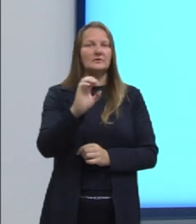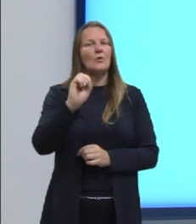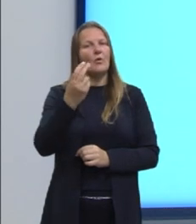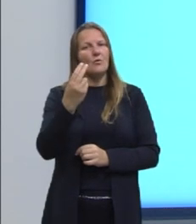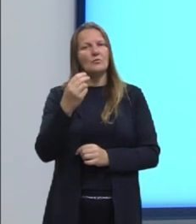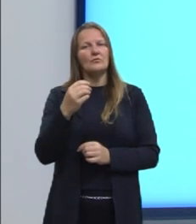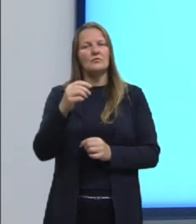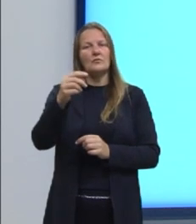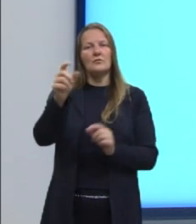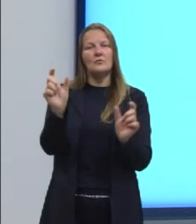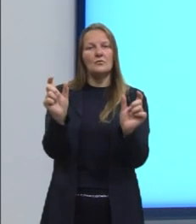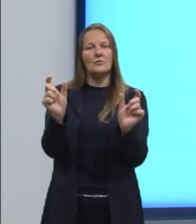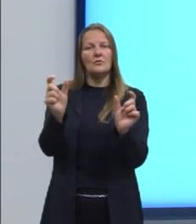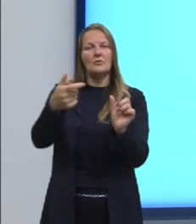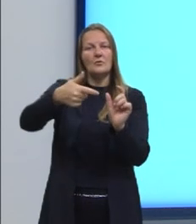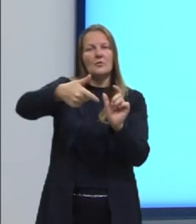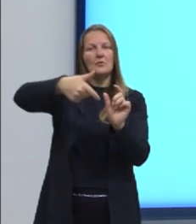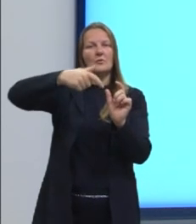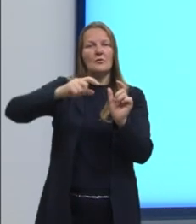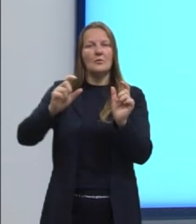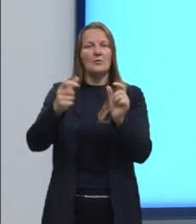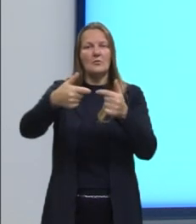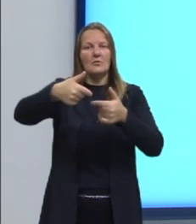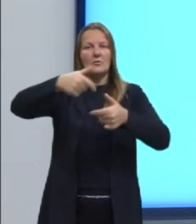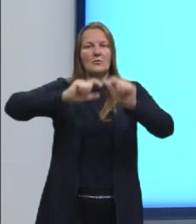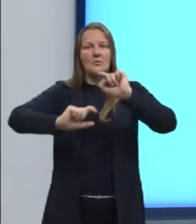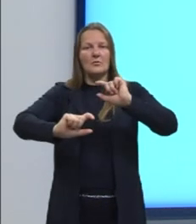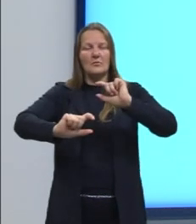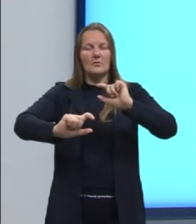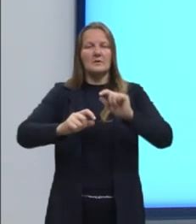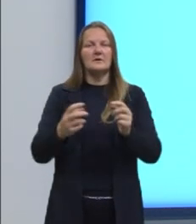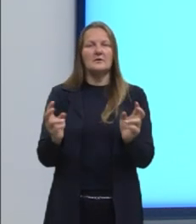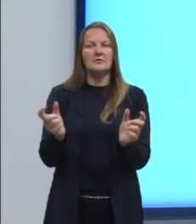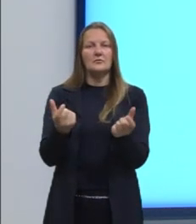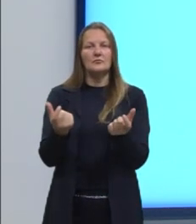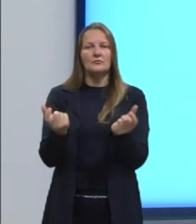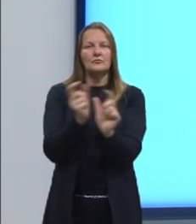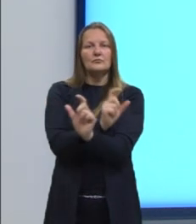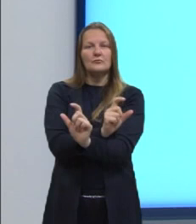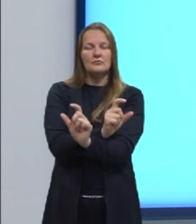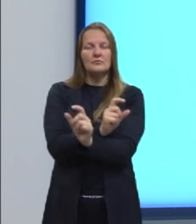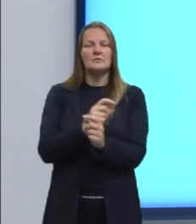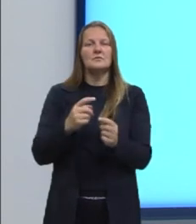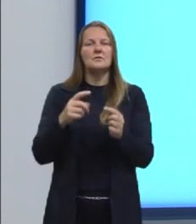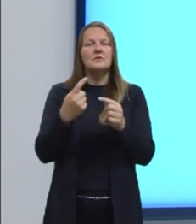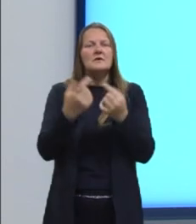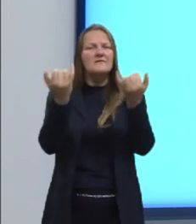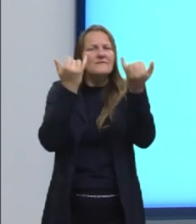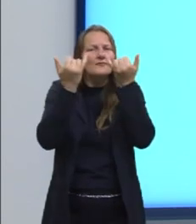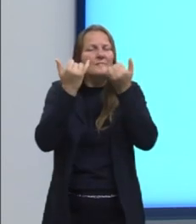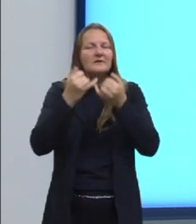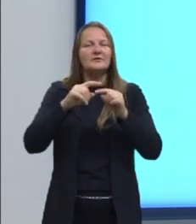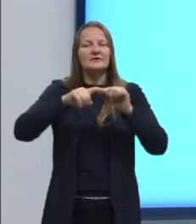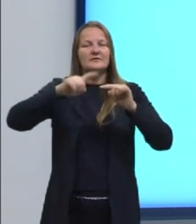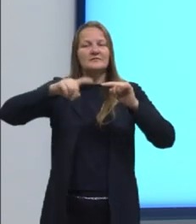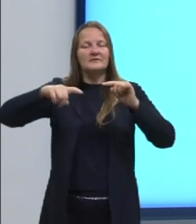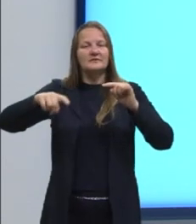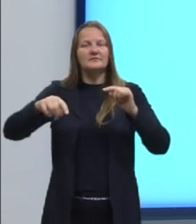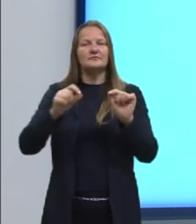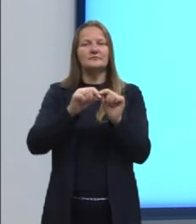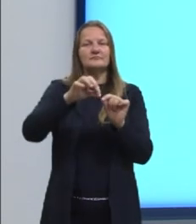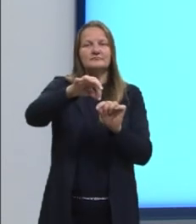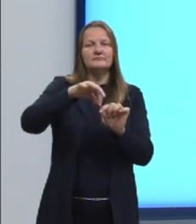inversamente proporcionais, analisar informações envolvendo a variação de grandezas